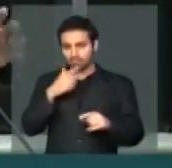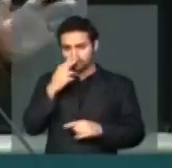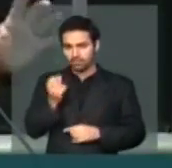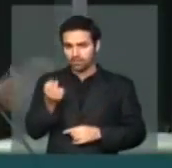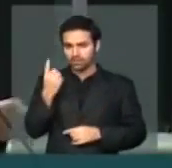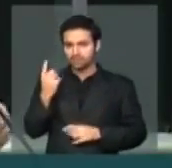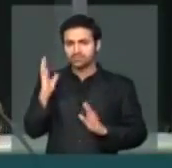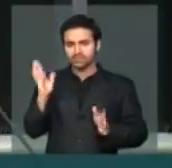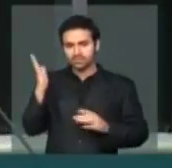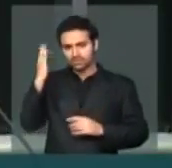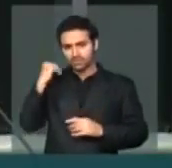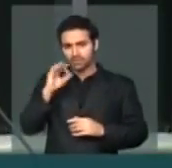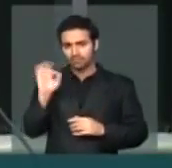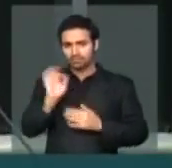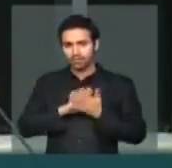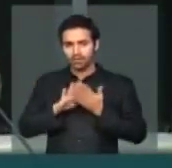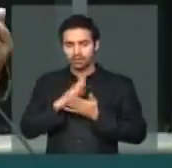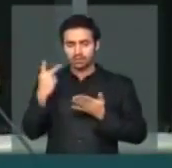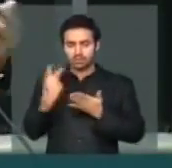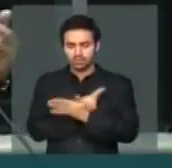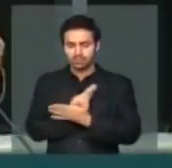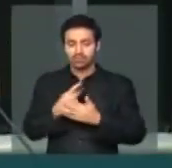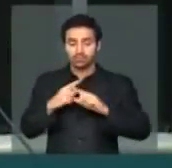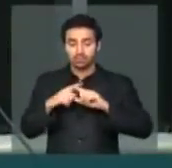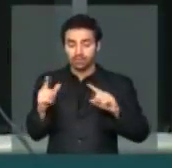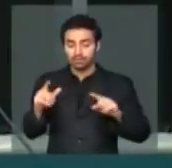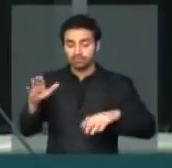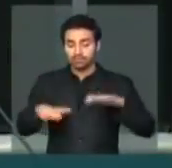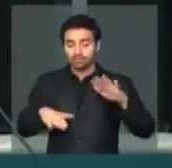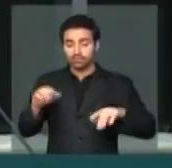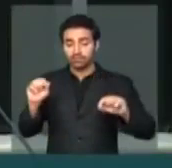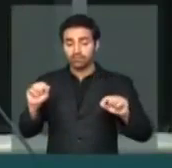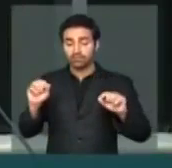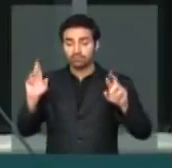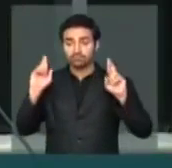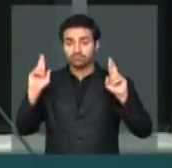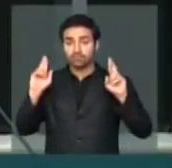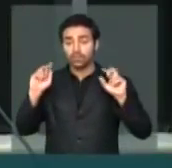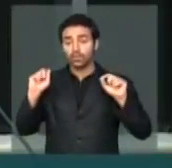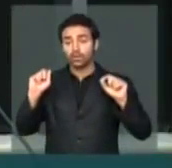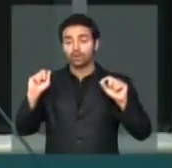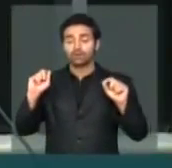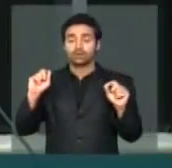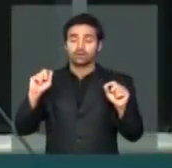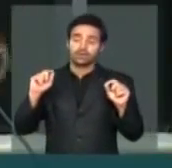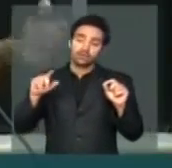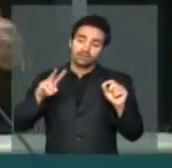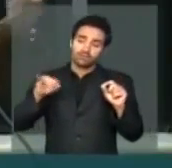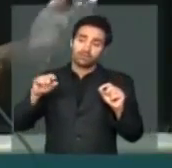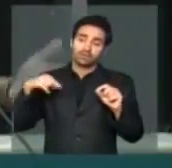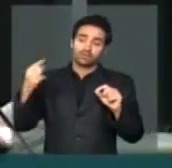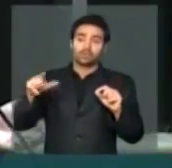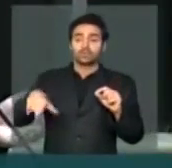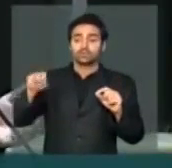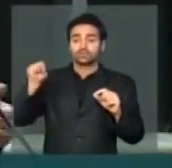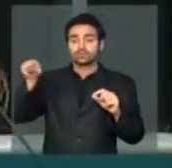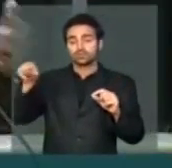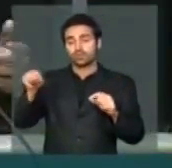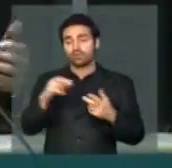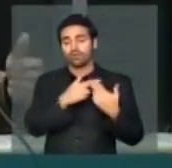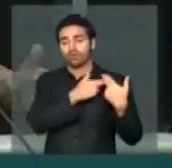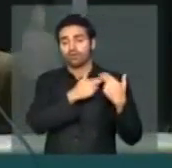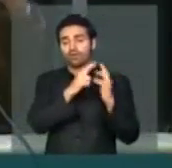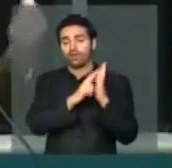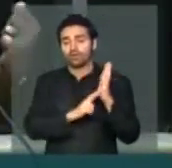sabia que nada ia acontecer e talvez esteja na expectativa de vir a ser o relator ad hoc, de plenário,